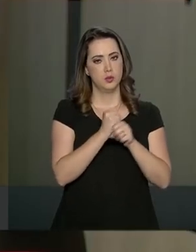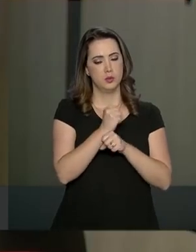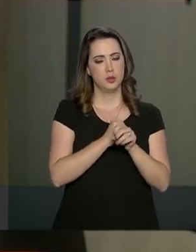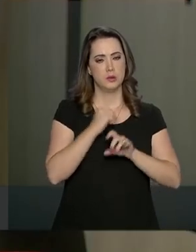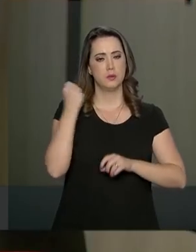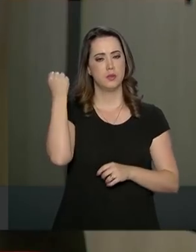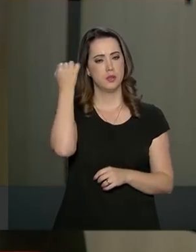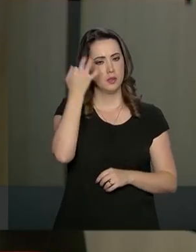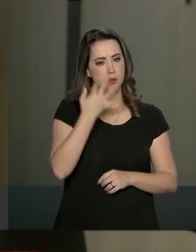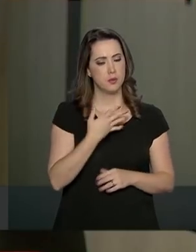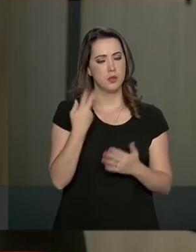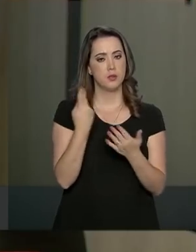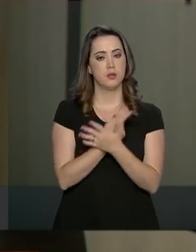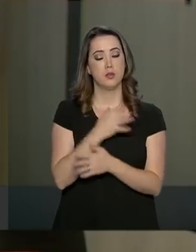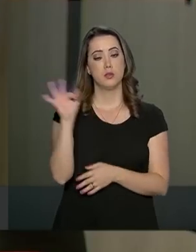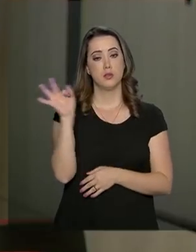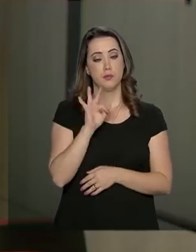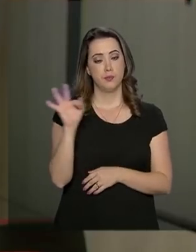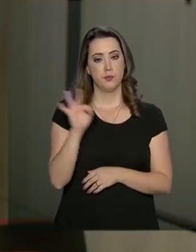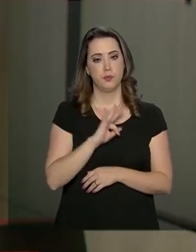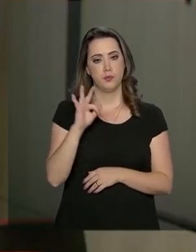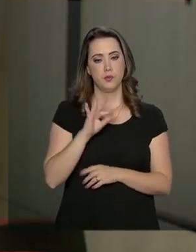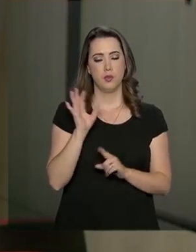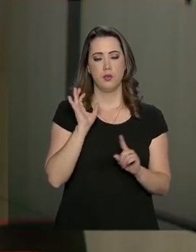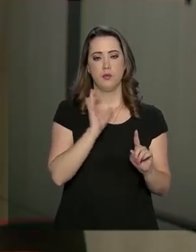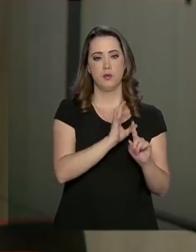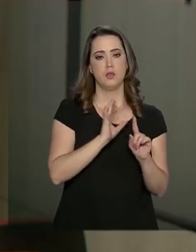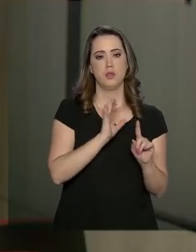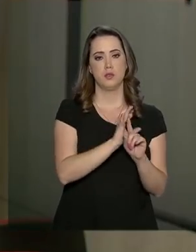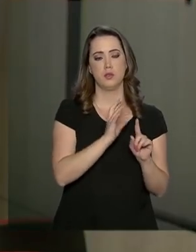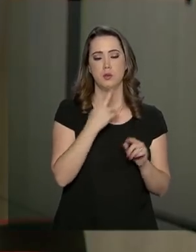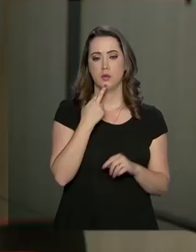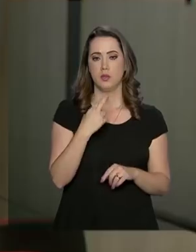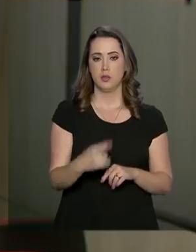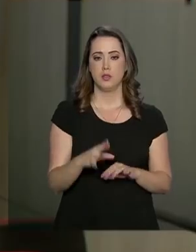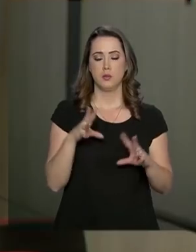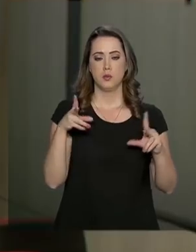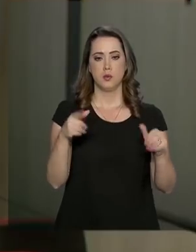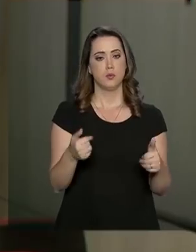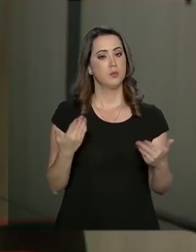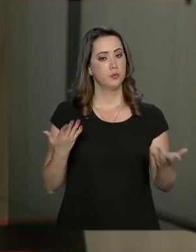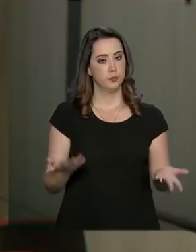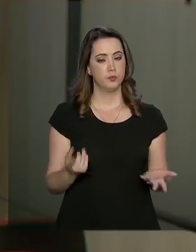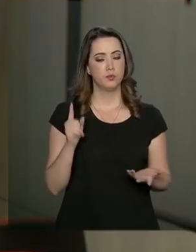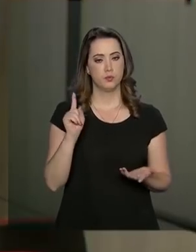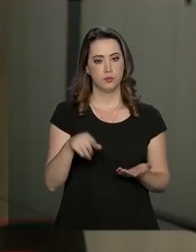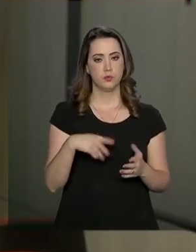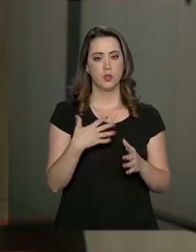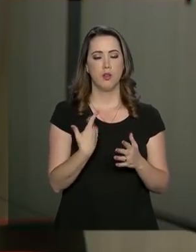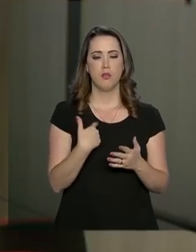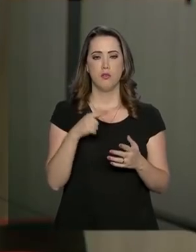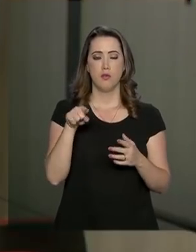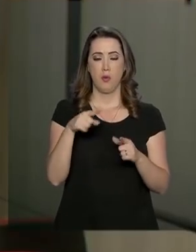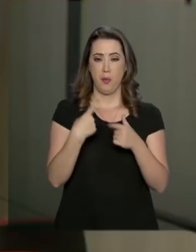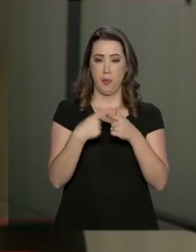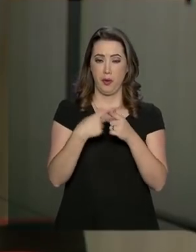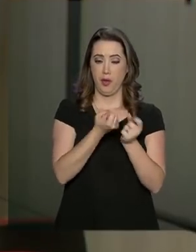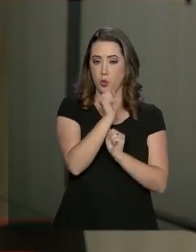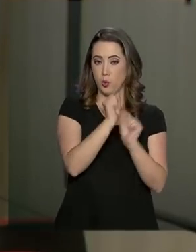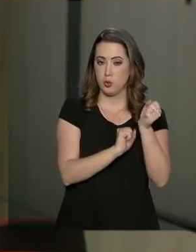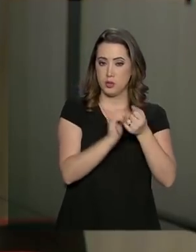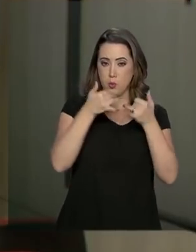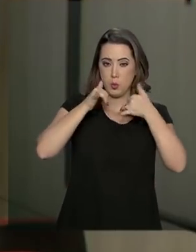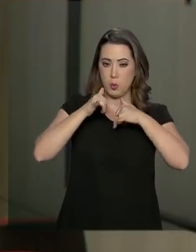específico em fevereiro, que acabou influenciando no resultado total. Foi o desligamento de termoelétricas